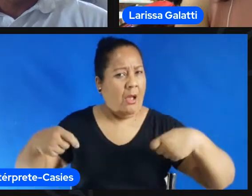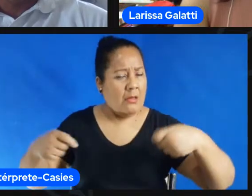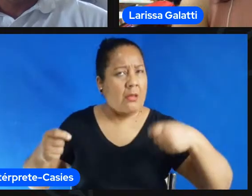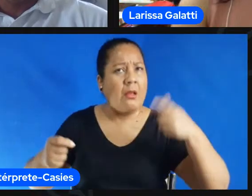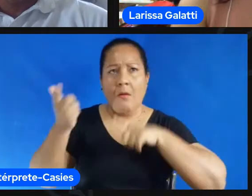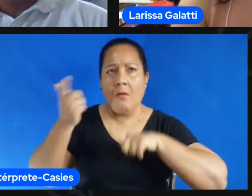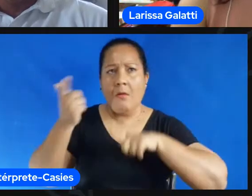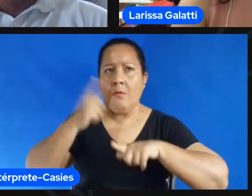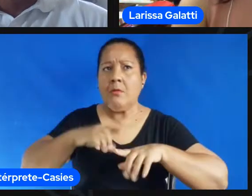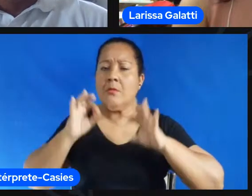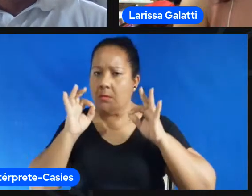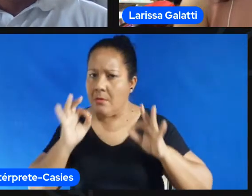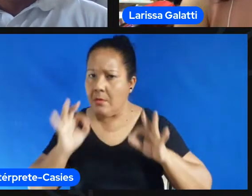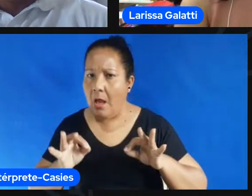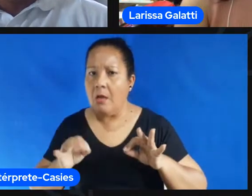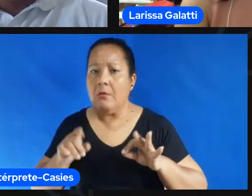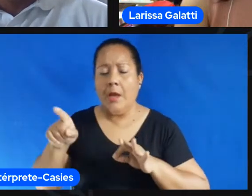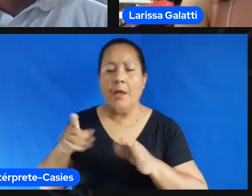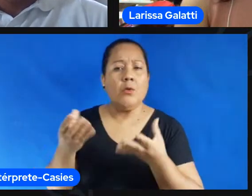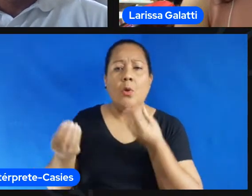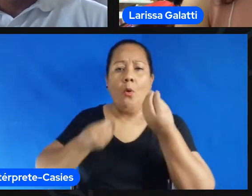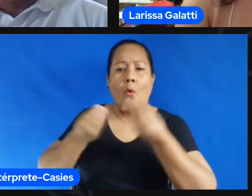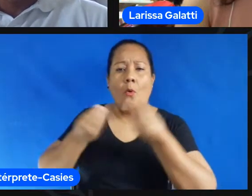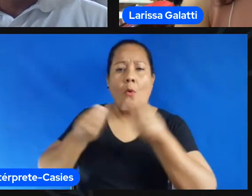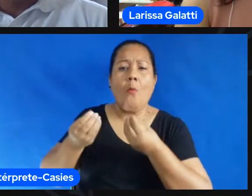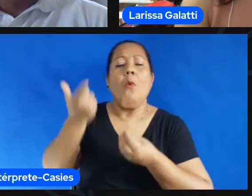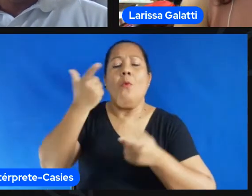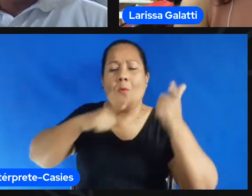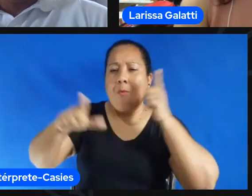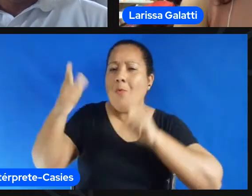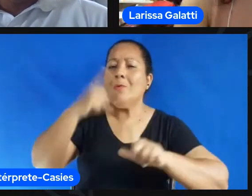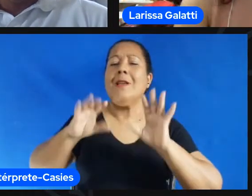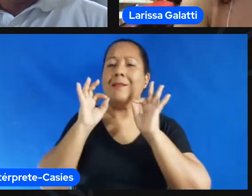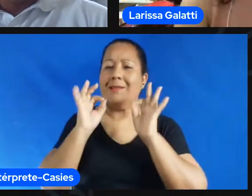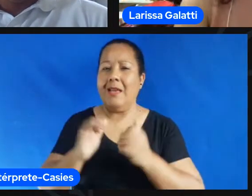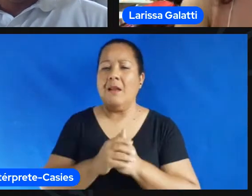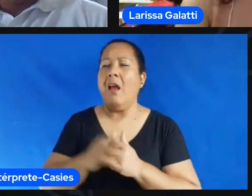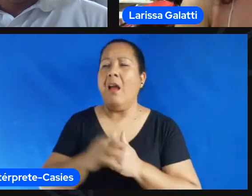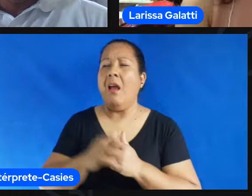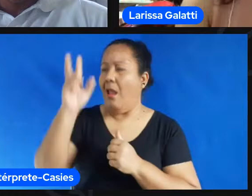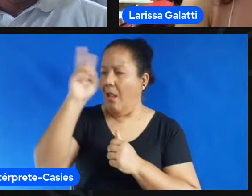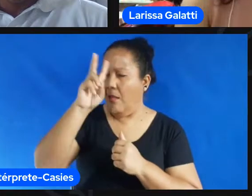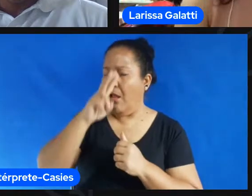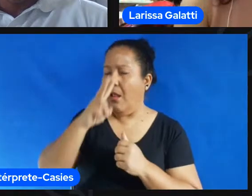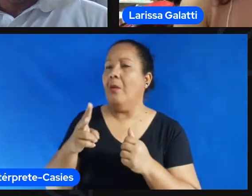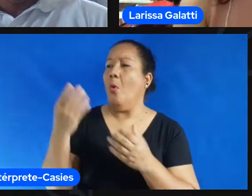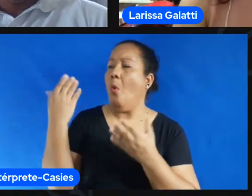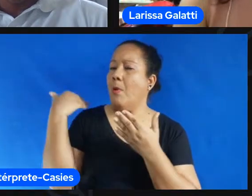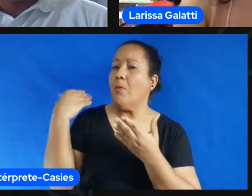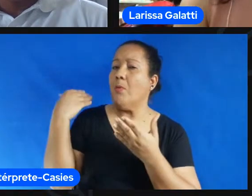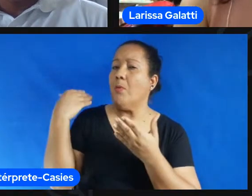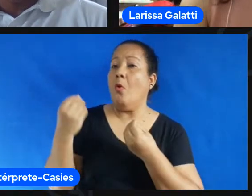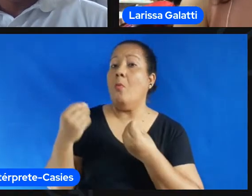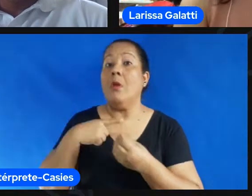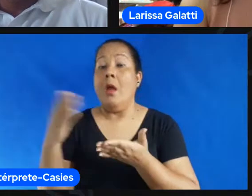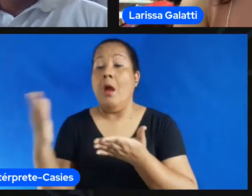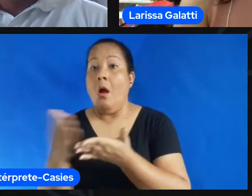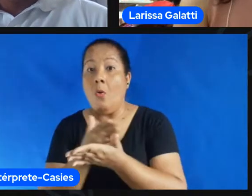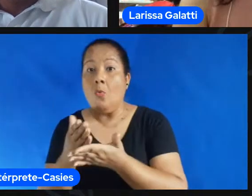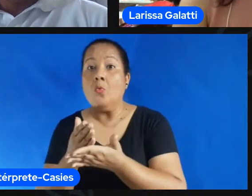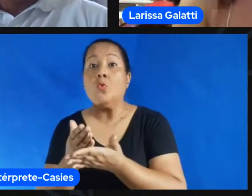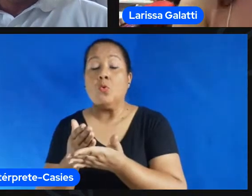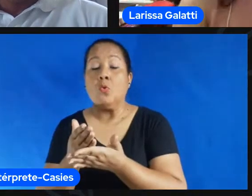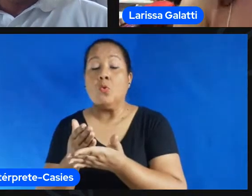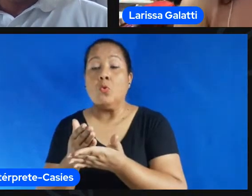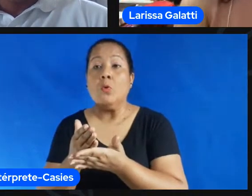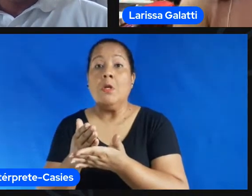essa dupla formação mas eu vejo hoje muita gente aí da minha geração que faz as duas coisas né eu